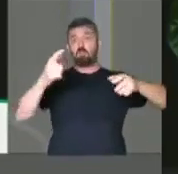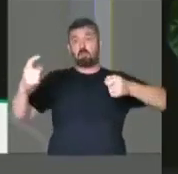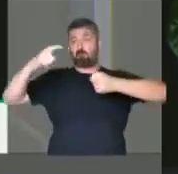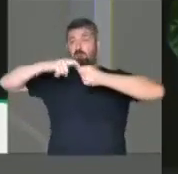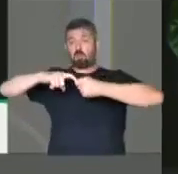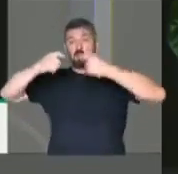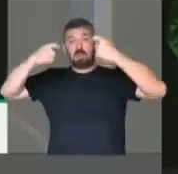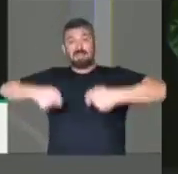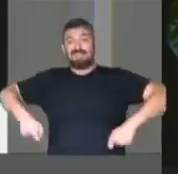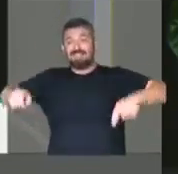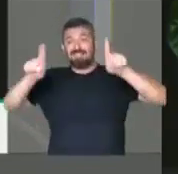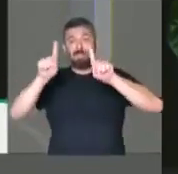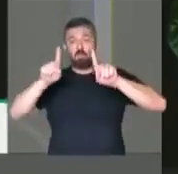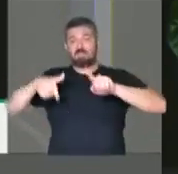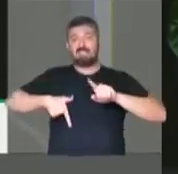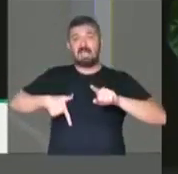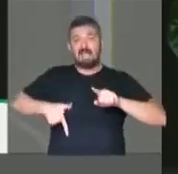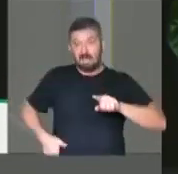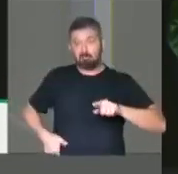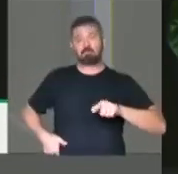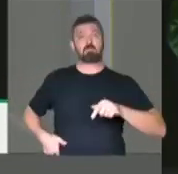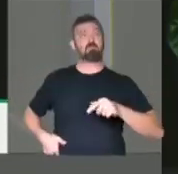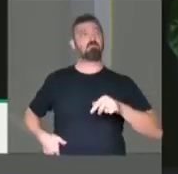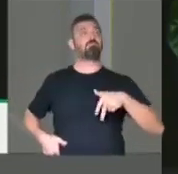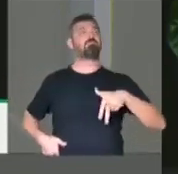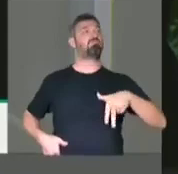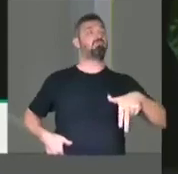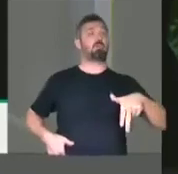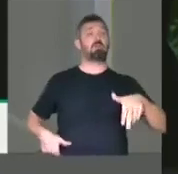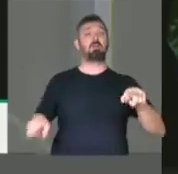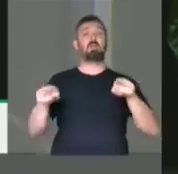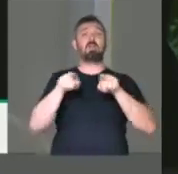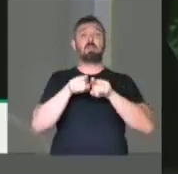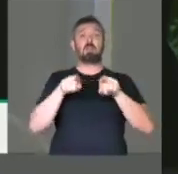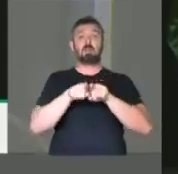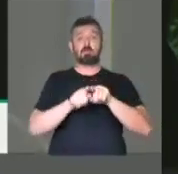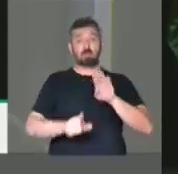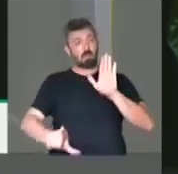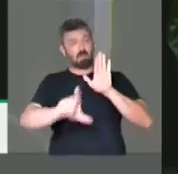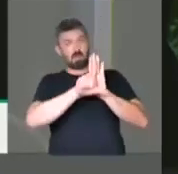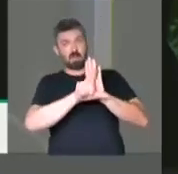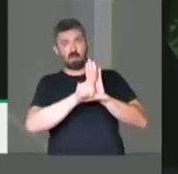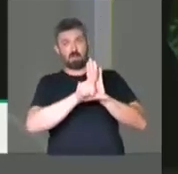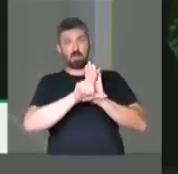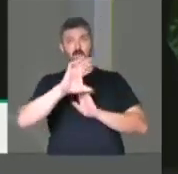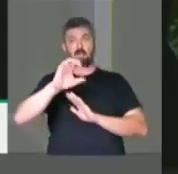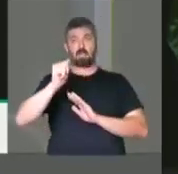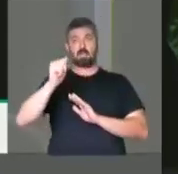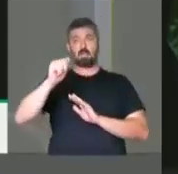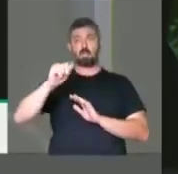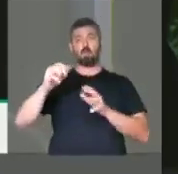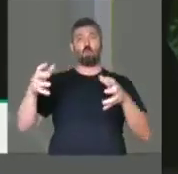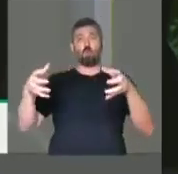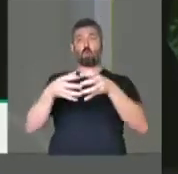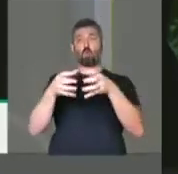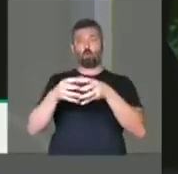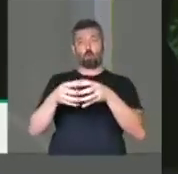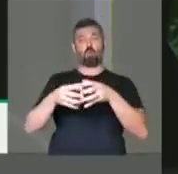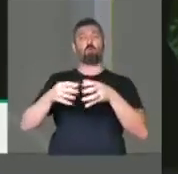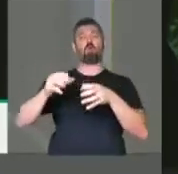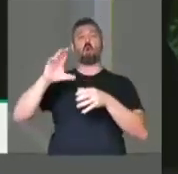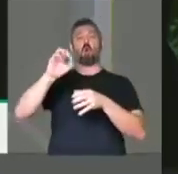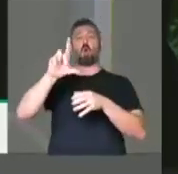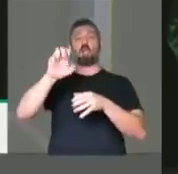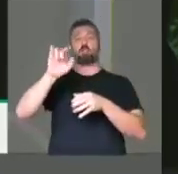vínculo com a necessidade de andarem armados. E, ao mesmo tempo, também uma legislação para os CAPs, para os clubes de atiradores e